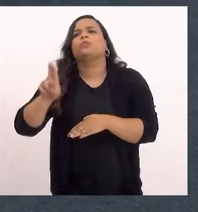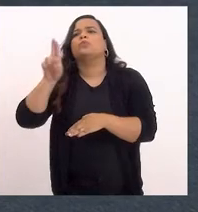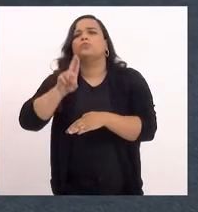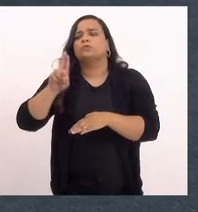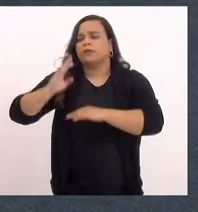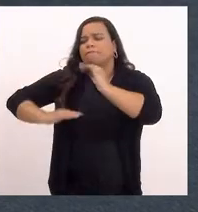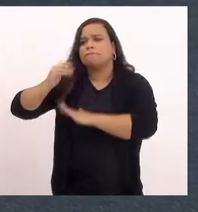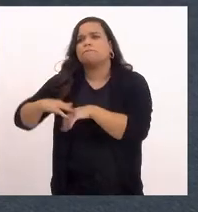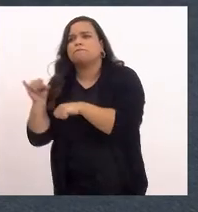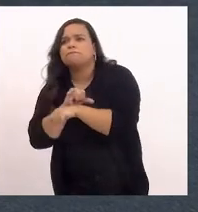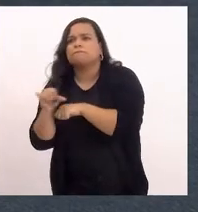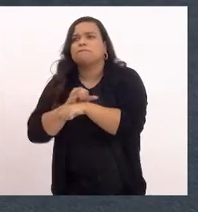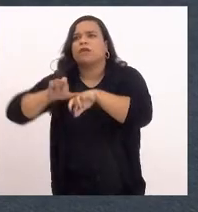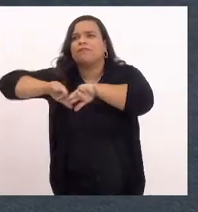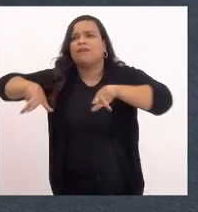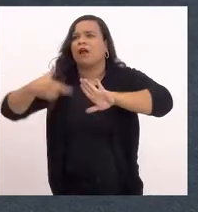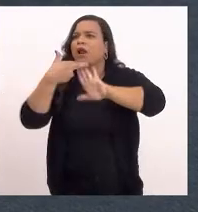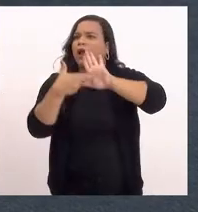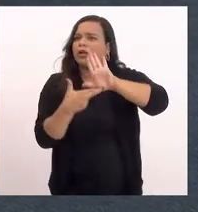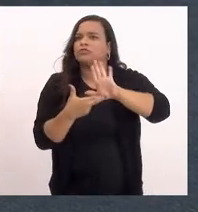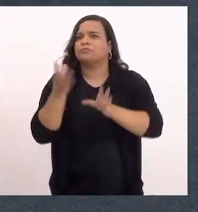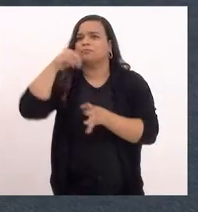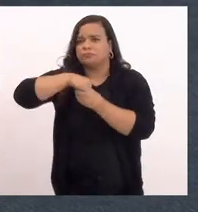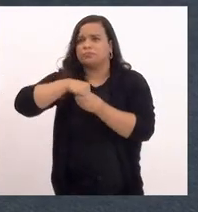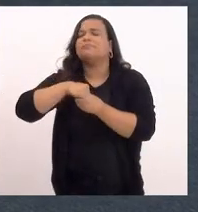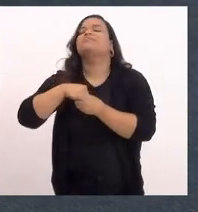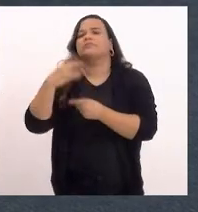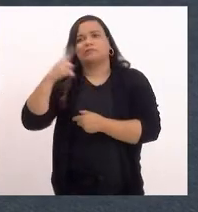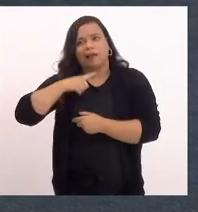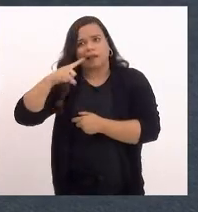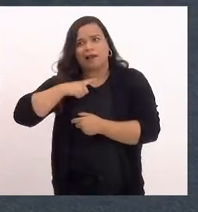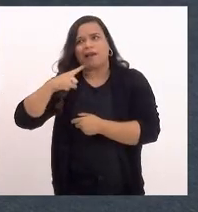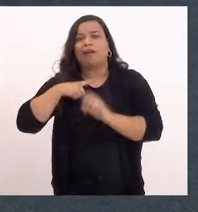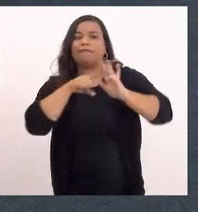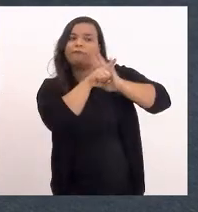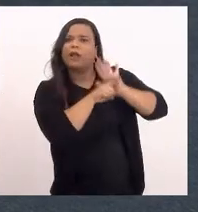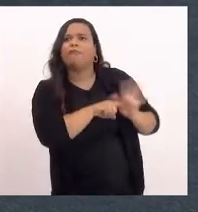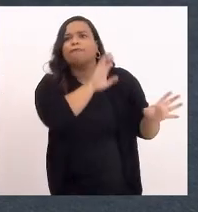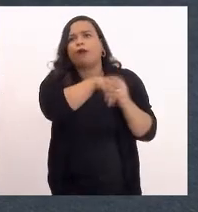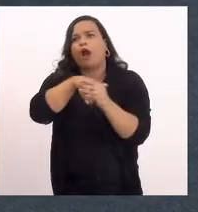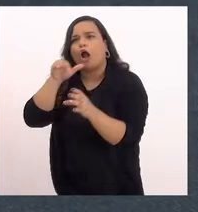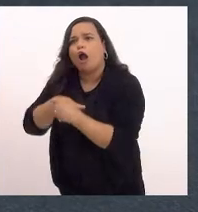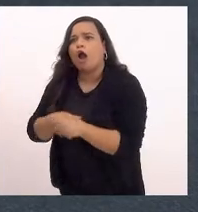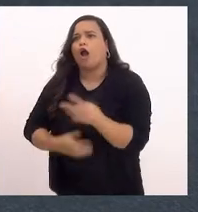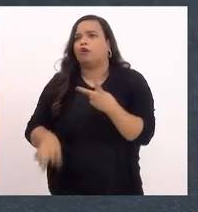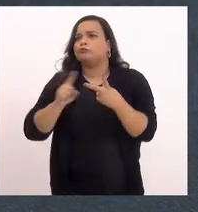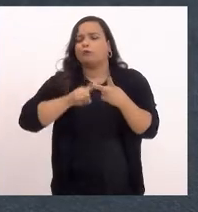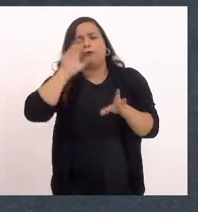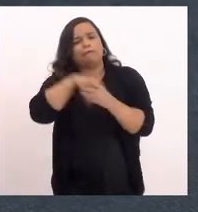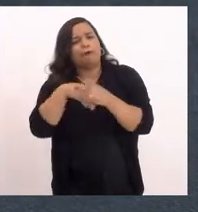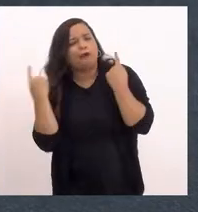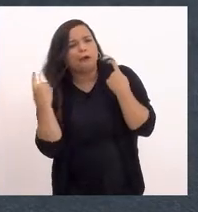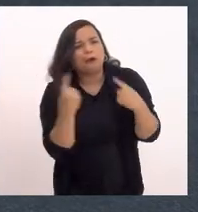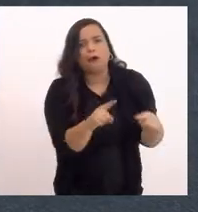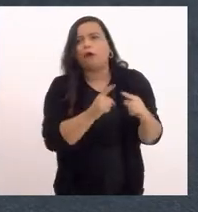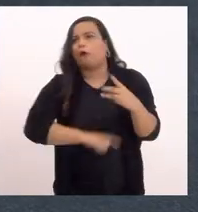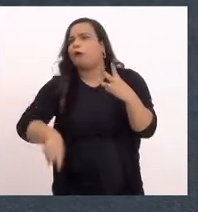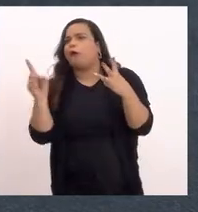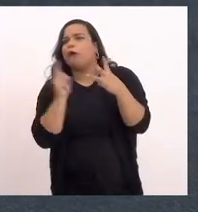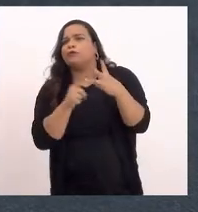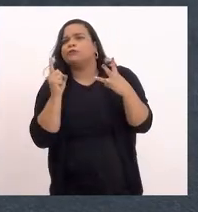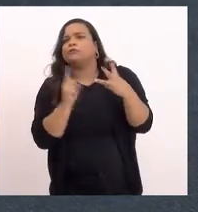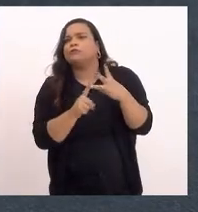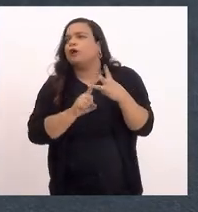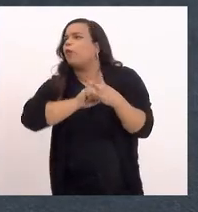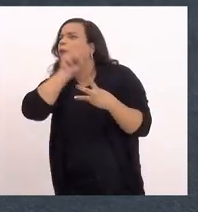artifícios que o regimento interno determina. Verificação de votação, vota contra, cabala, vota